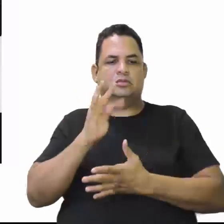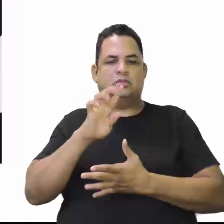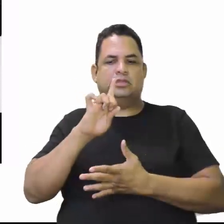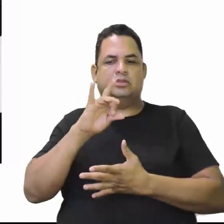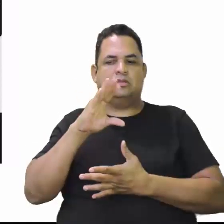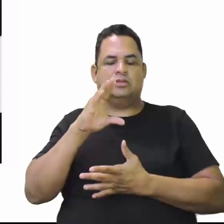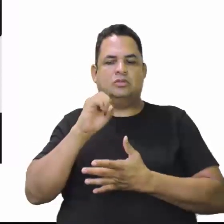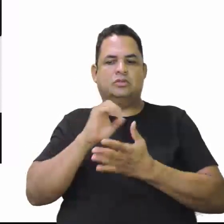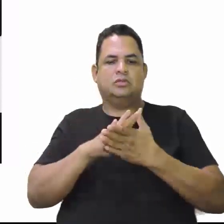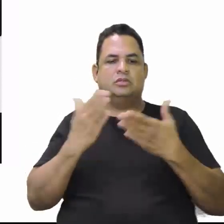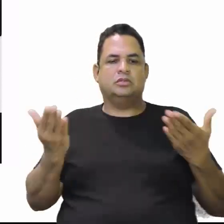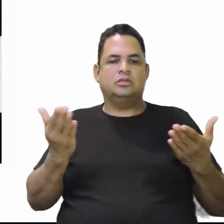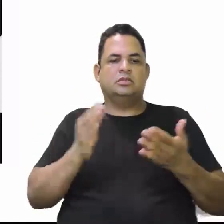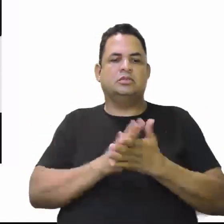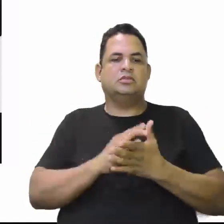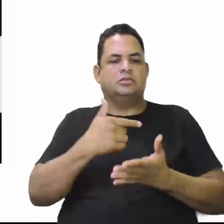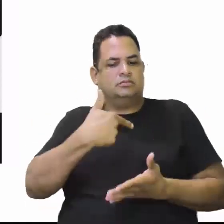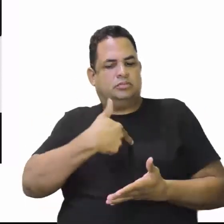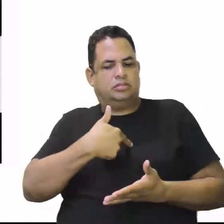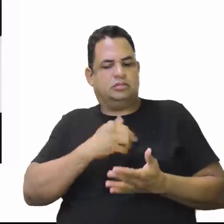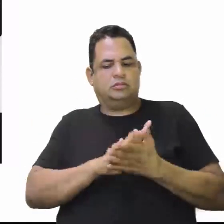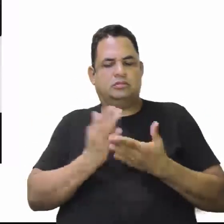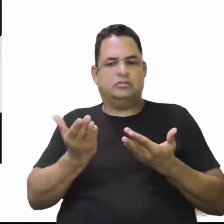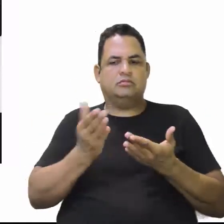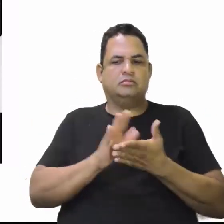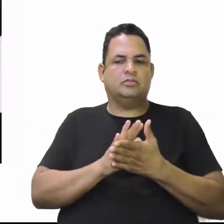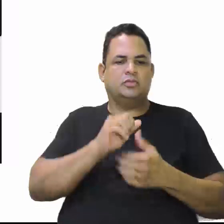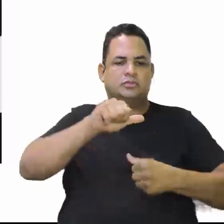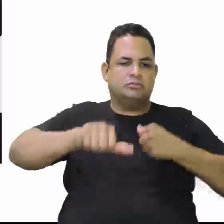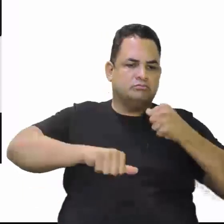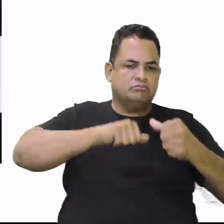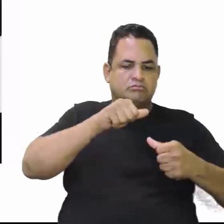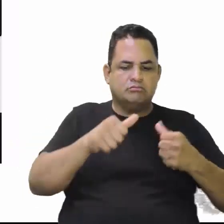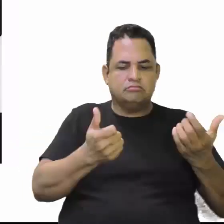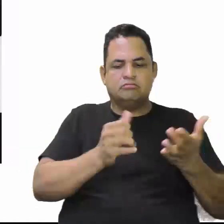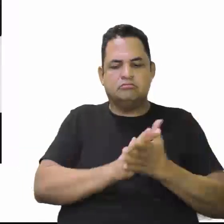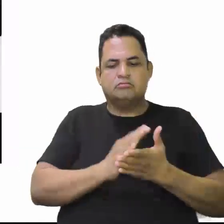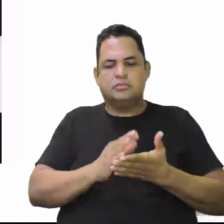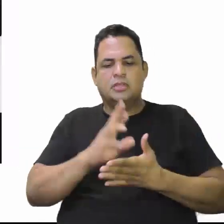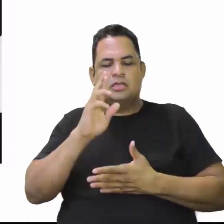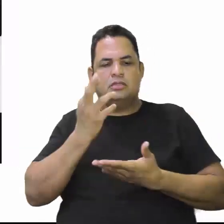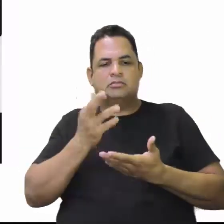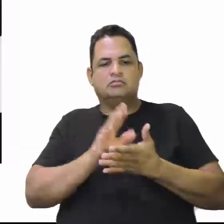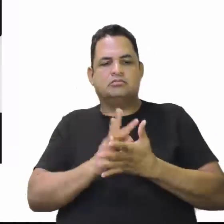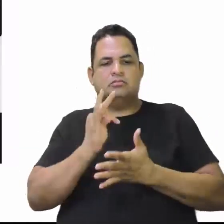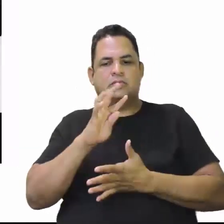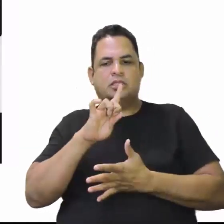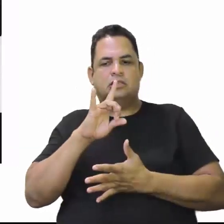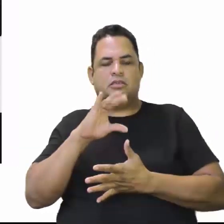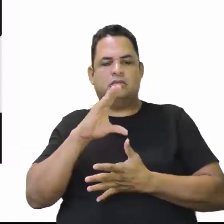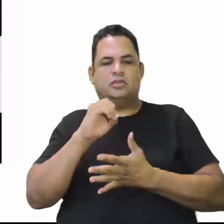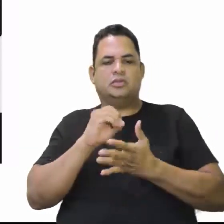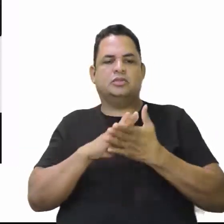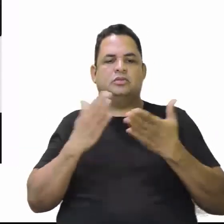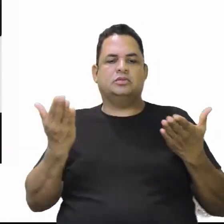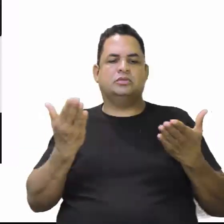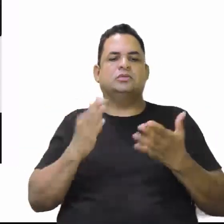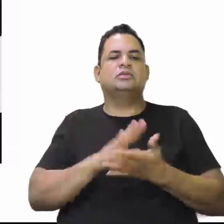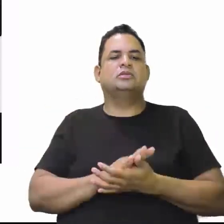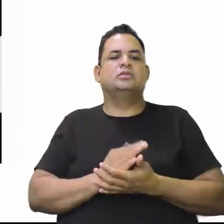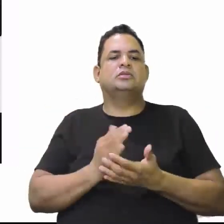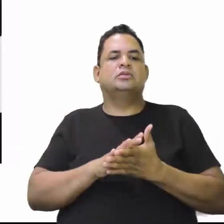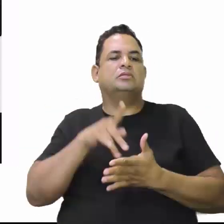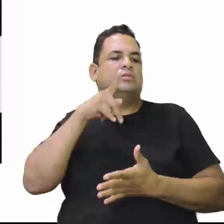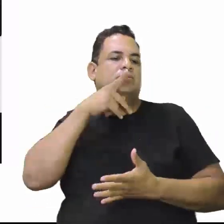recepciona Getúlio Vargas e diz, Ah, Getúlio, vamos colocar aqui um território, vamos criar aqui um território aqui,